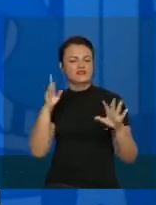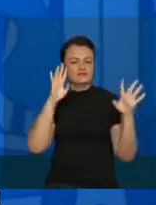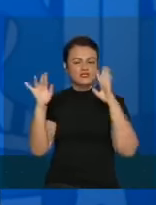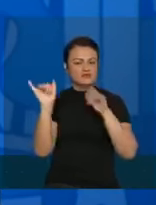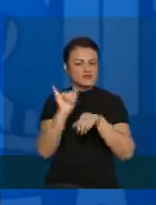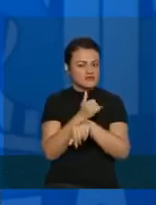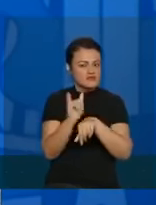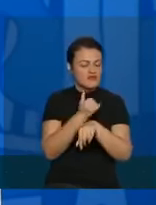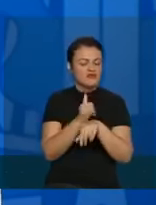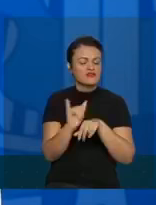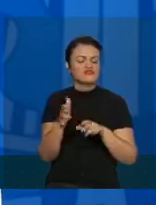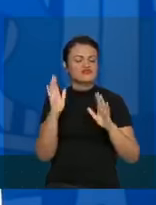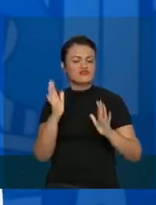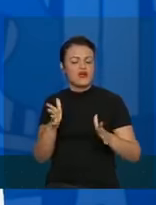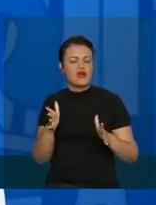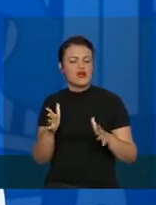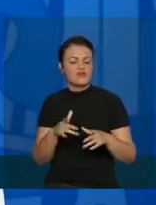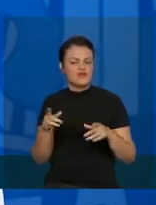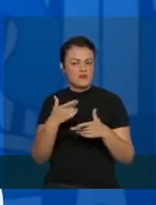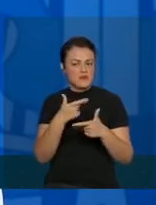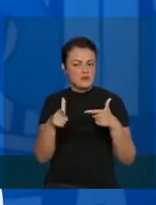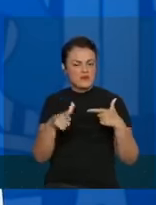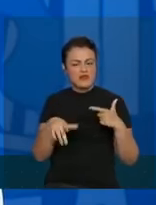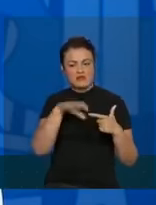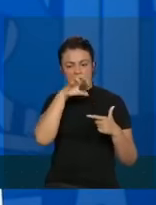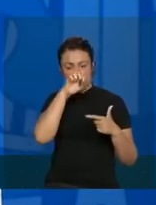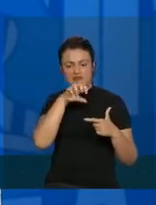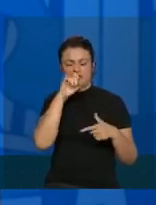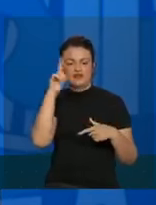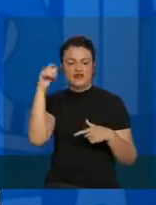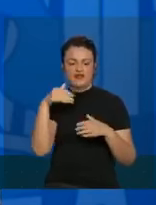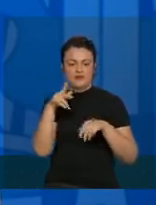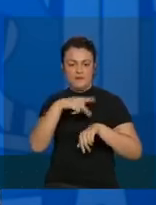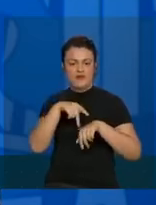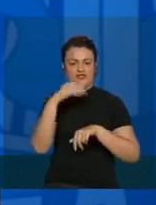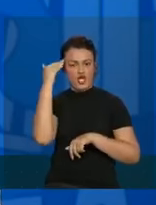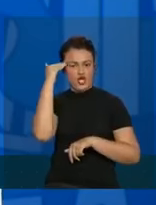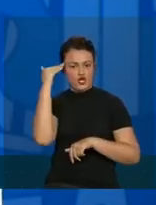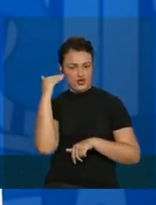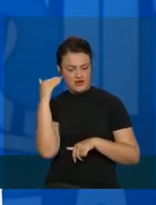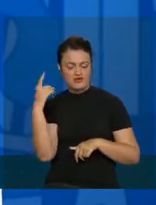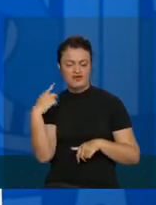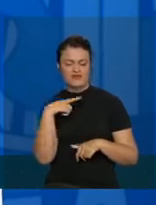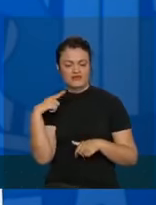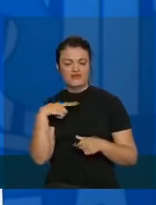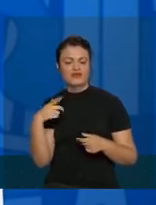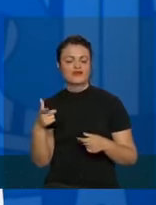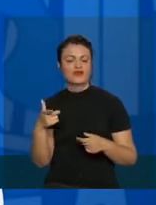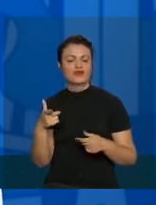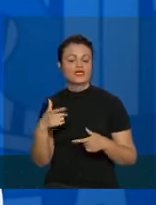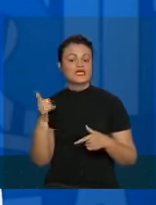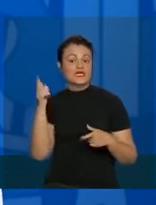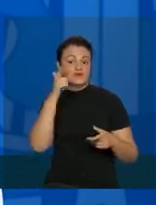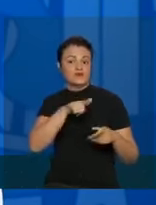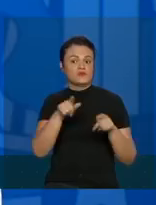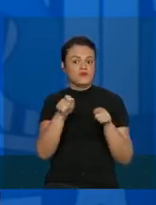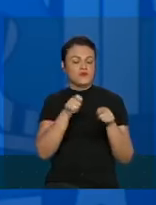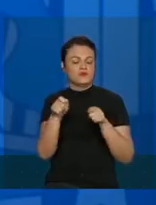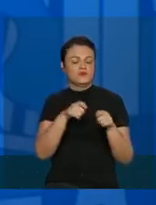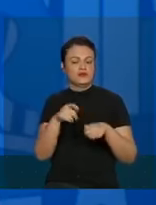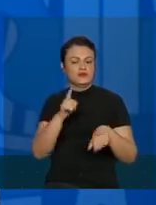preparados para a crise respiratória, como é caso da Coreia, que é sempre citada, conseguiram com muita